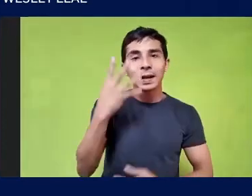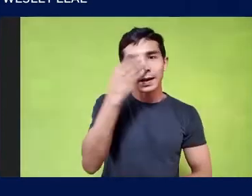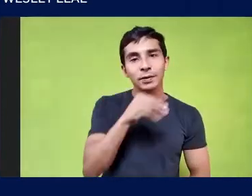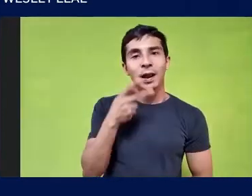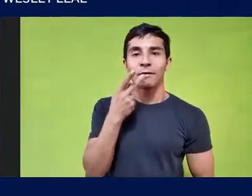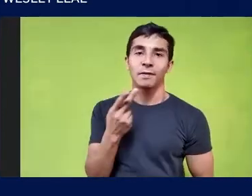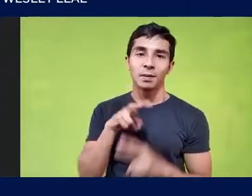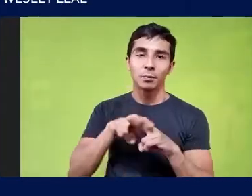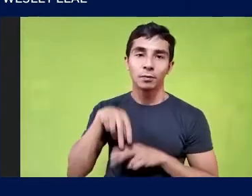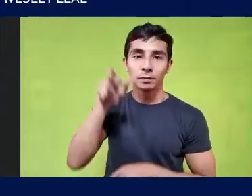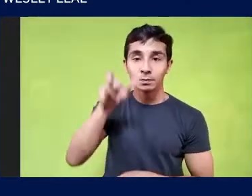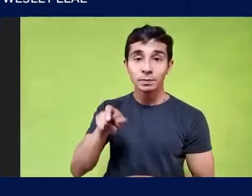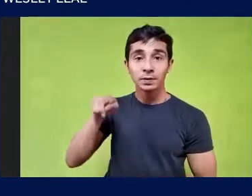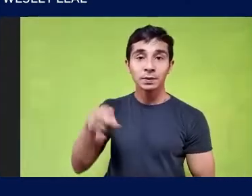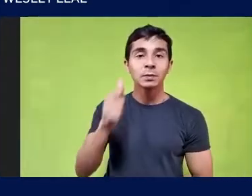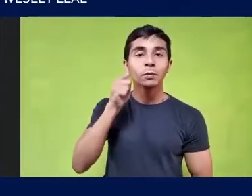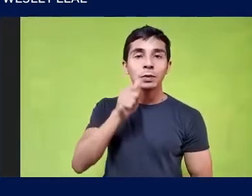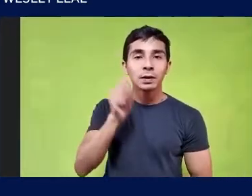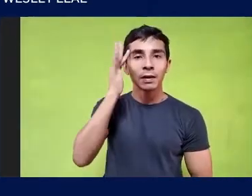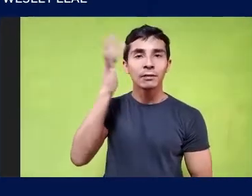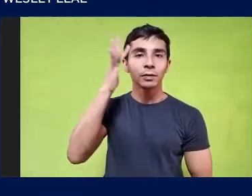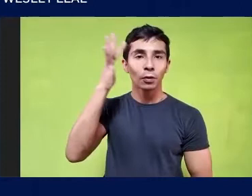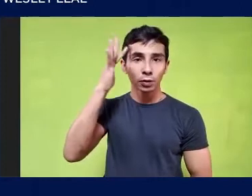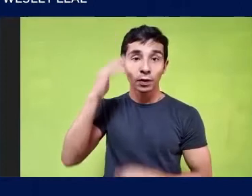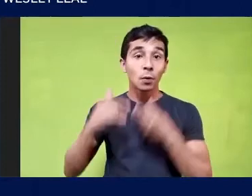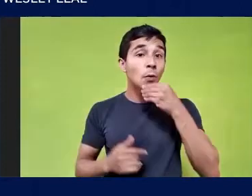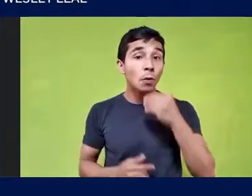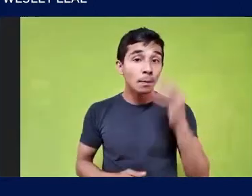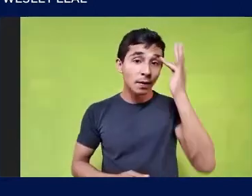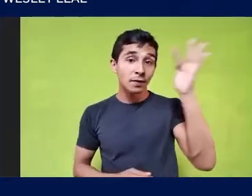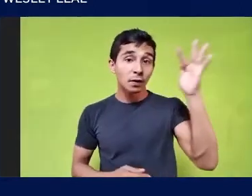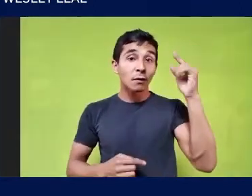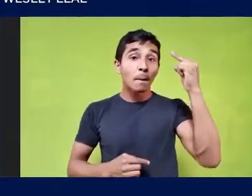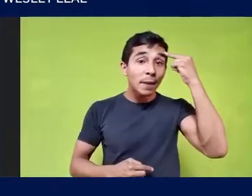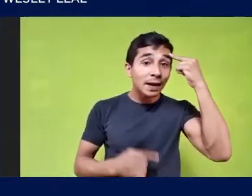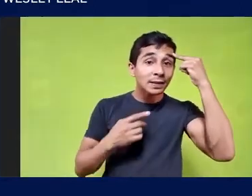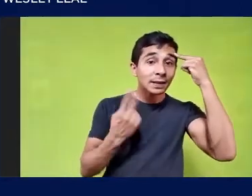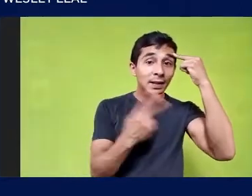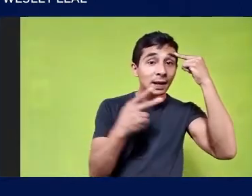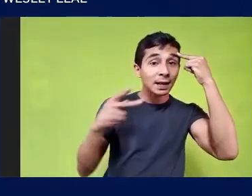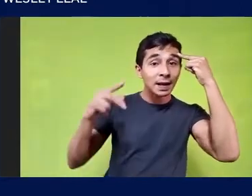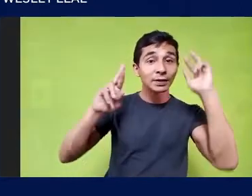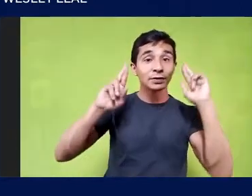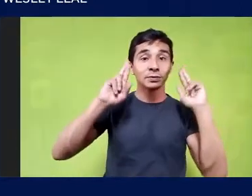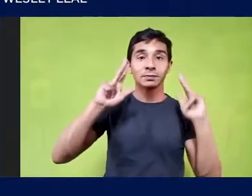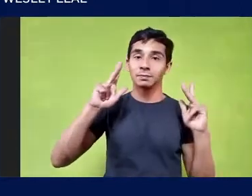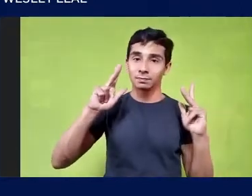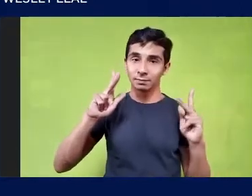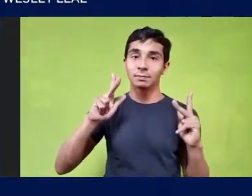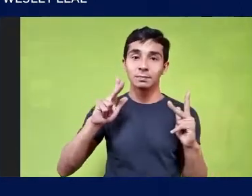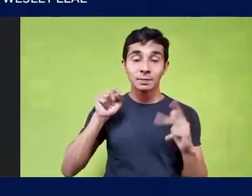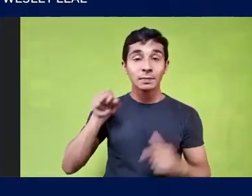Filósofa E que pensa Muito diferente De um homem Filósofo E que pensa De um jeito Talvez Muito